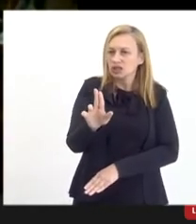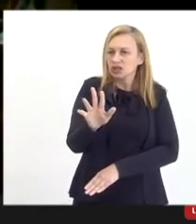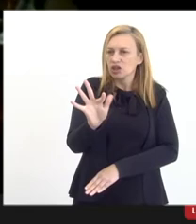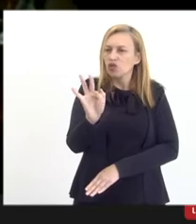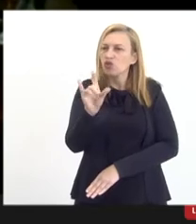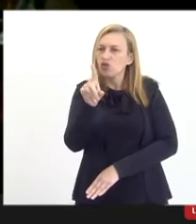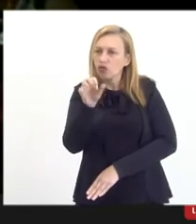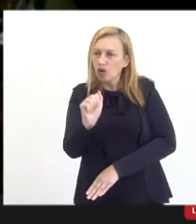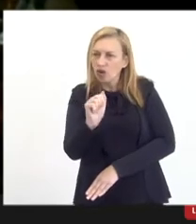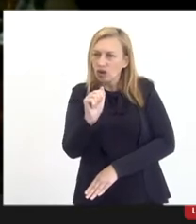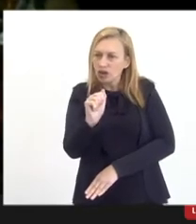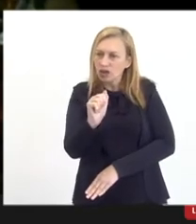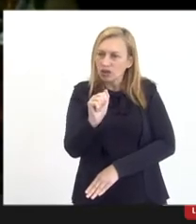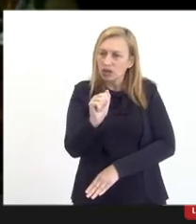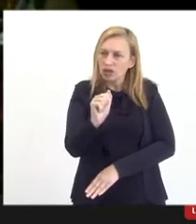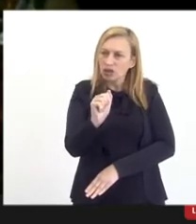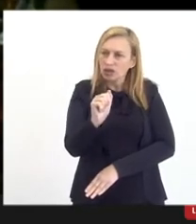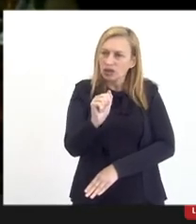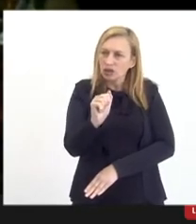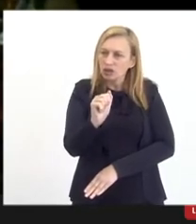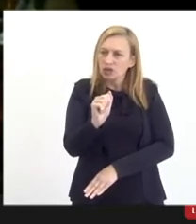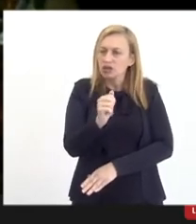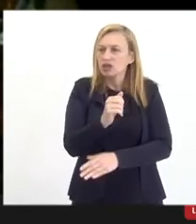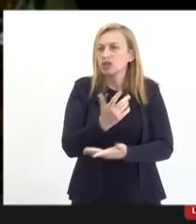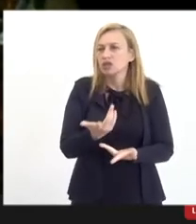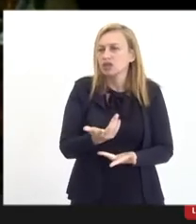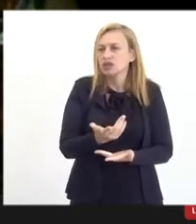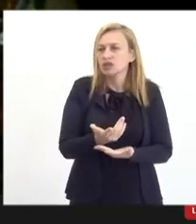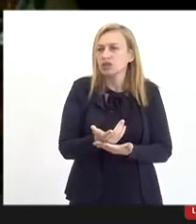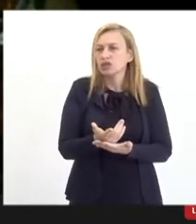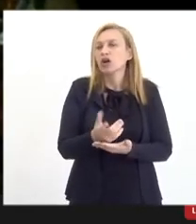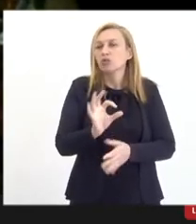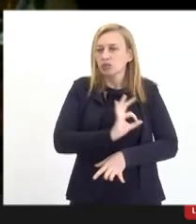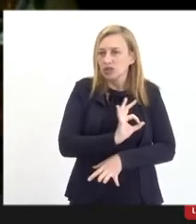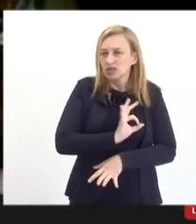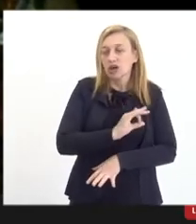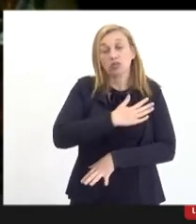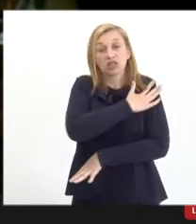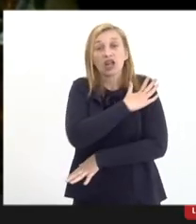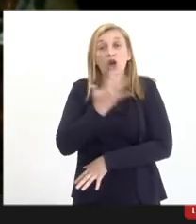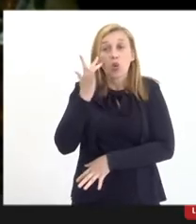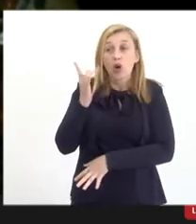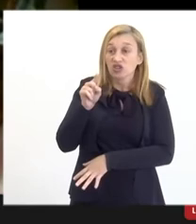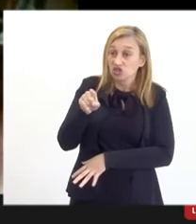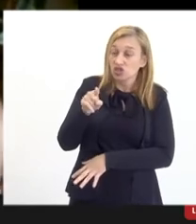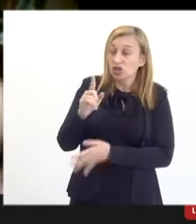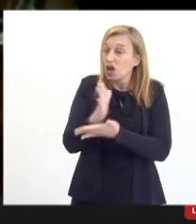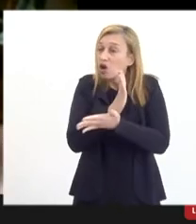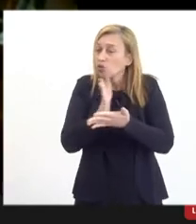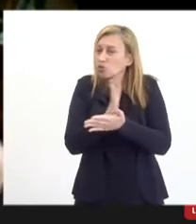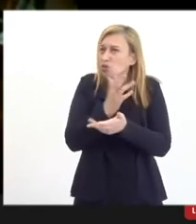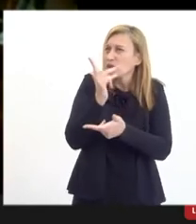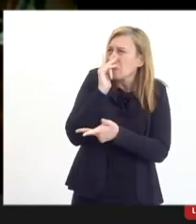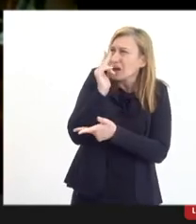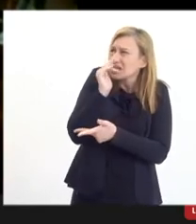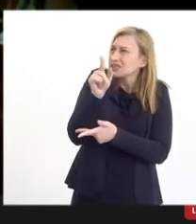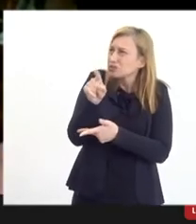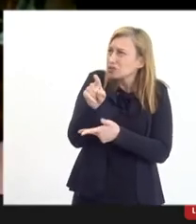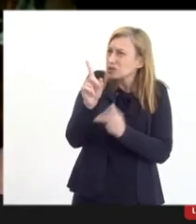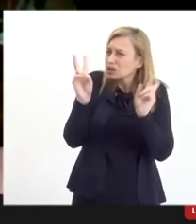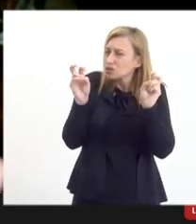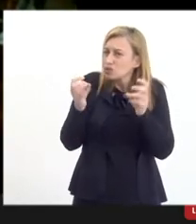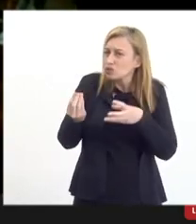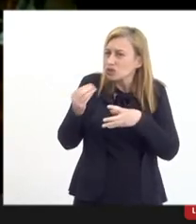de militar, nada disso, usando a folga dos militares, dos policiais militares. Eu acho que alguma coisa parecida com isso, se fosse